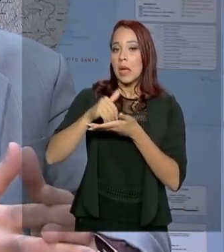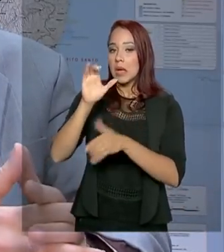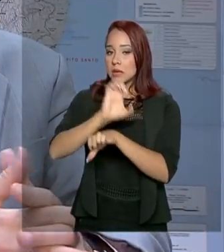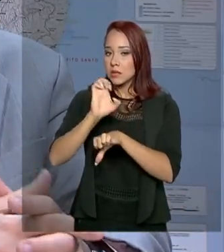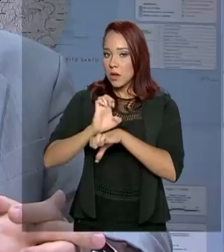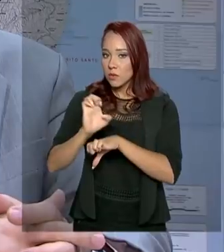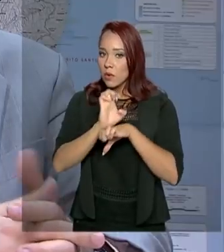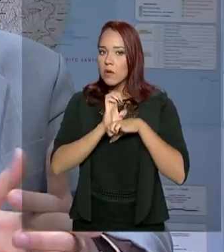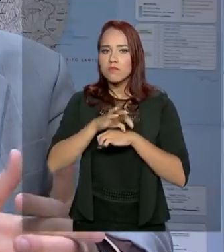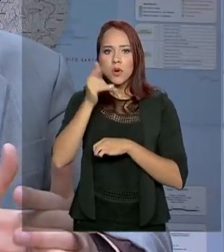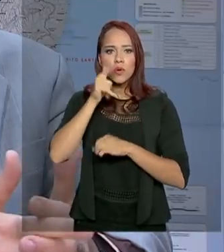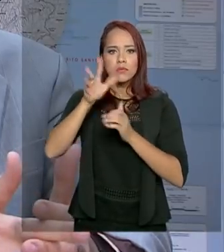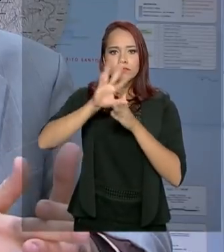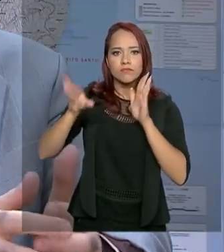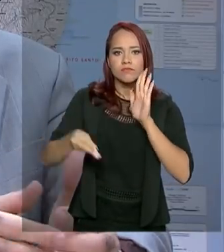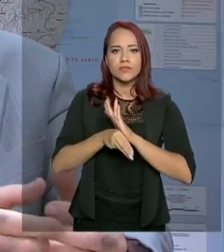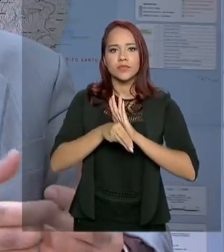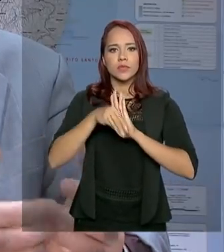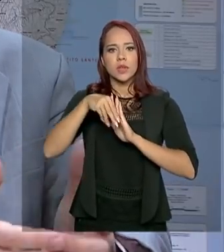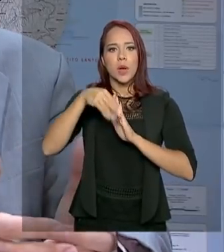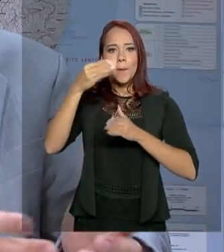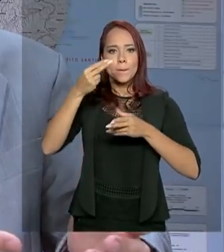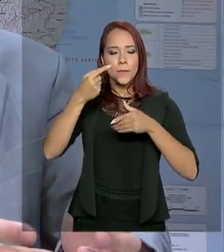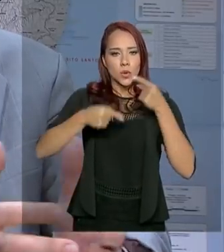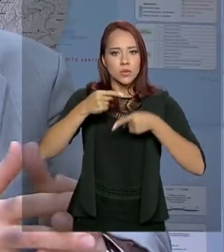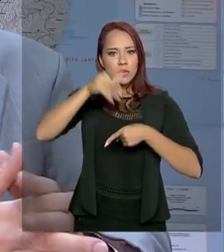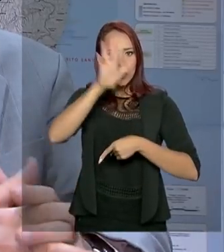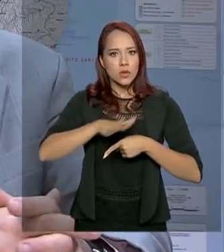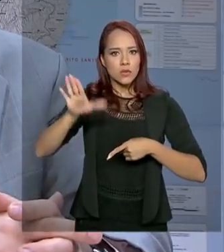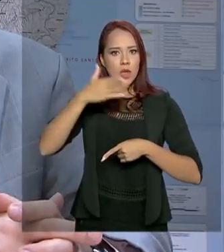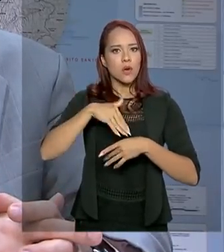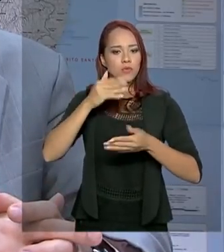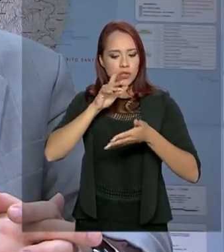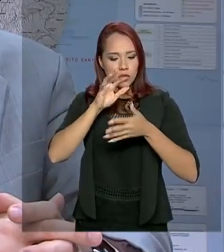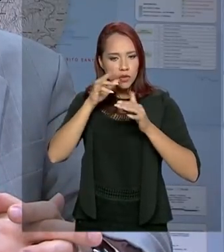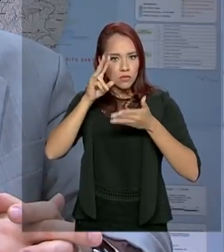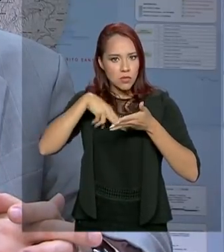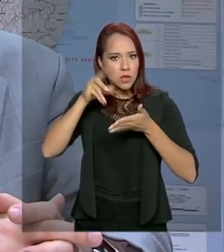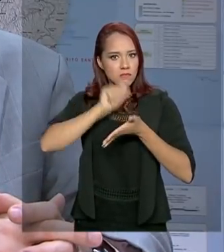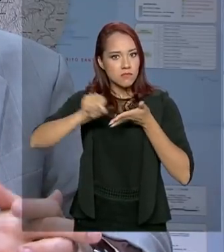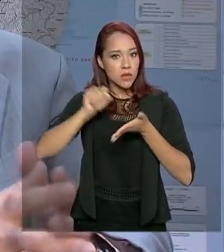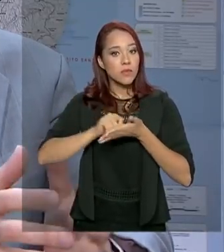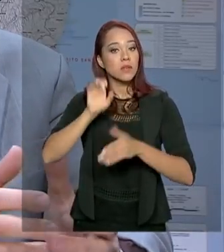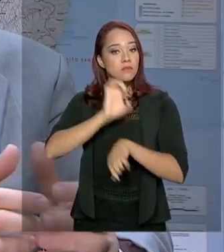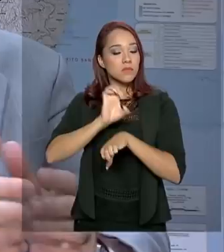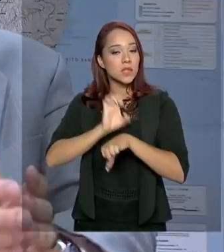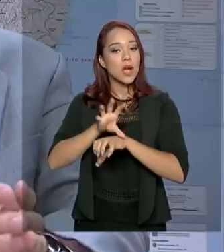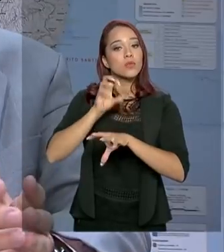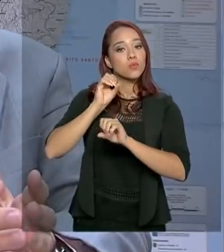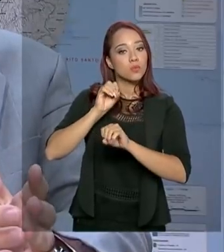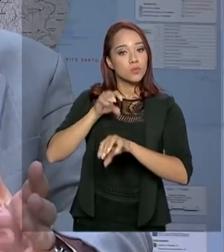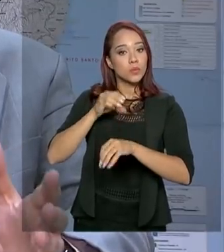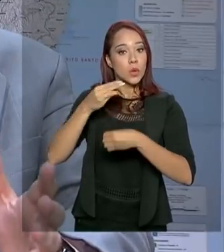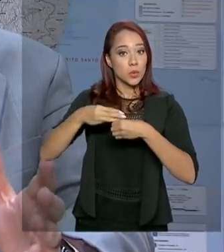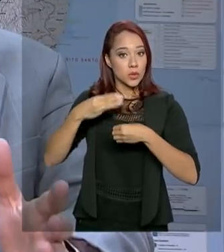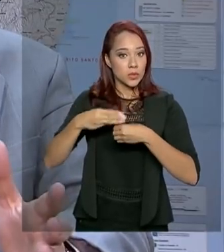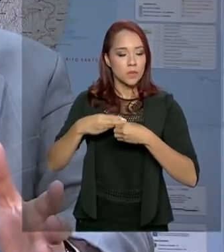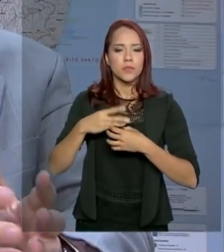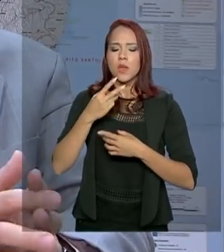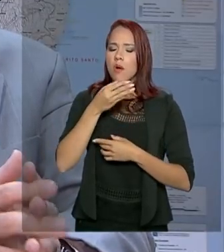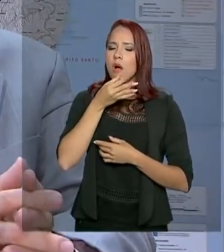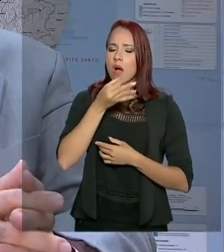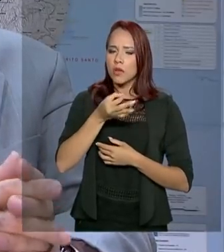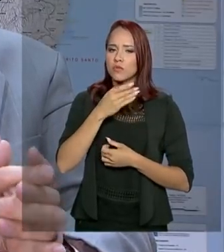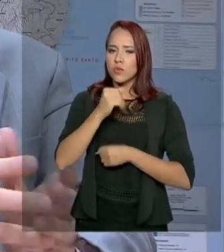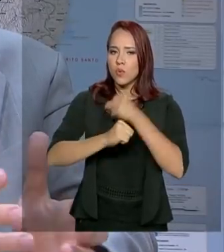a política nacional de alfabetização voluntariamente nos estados e nos municípios. Então, acredito que já o ano que